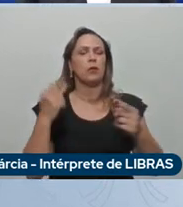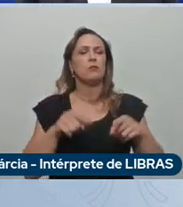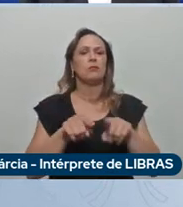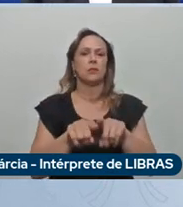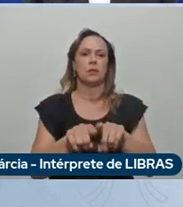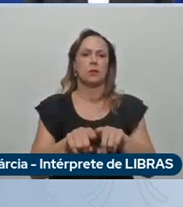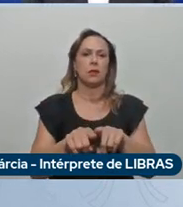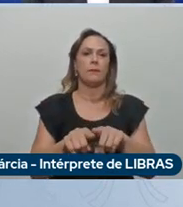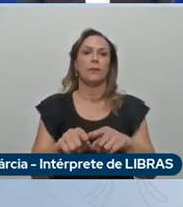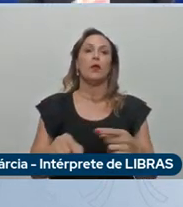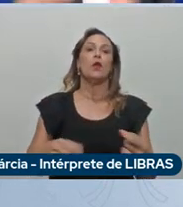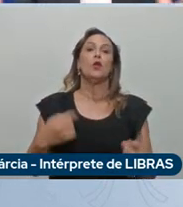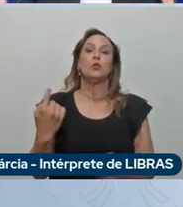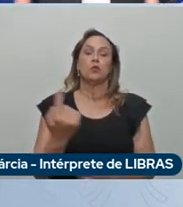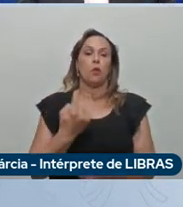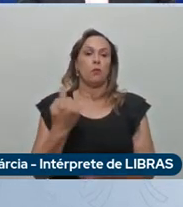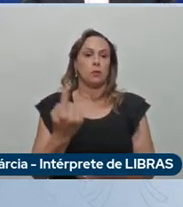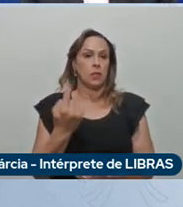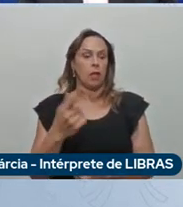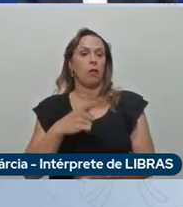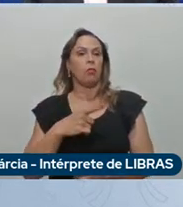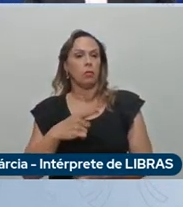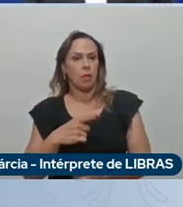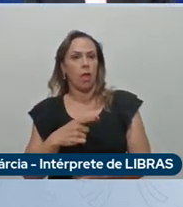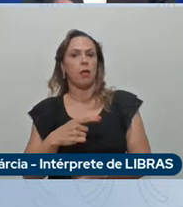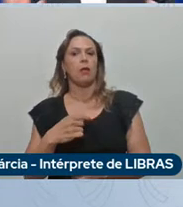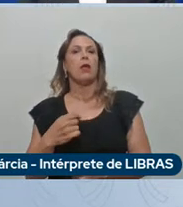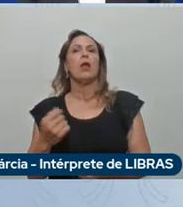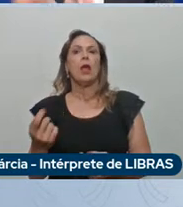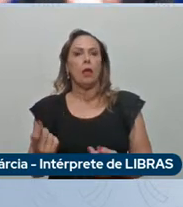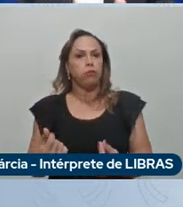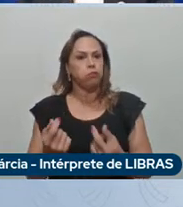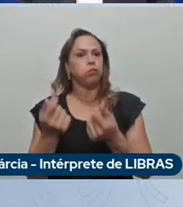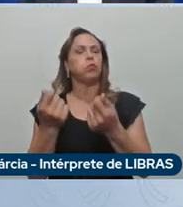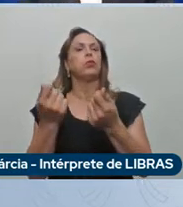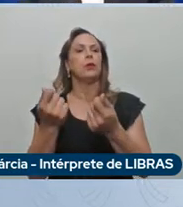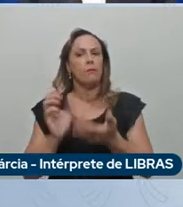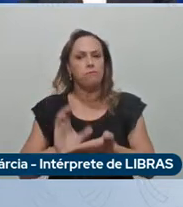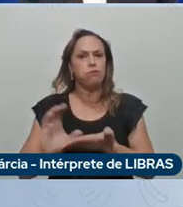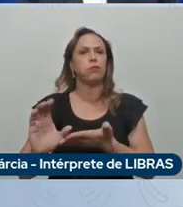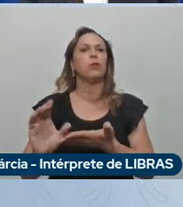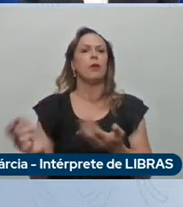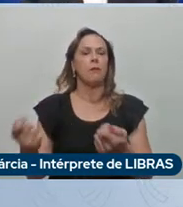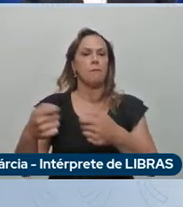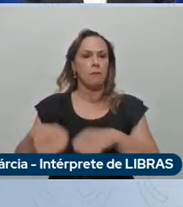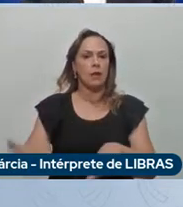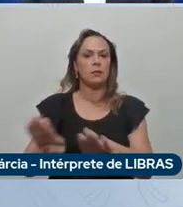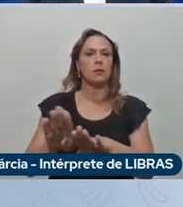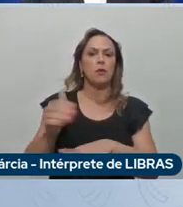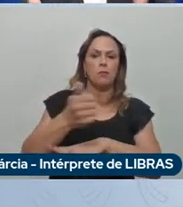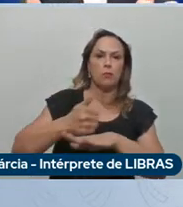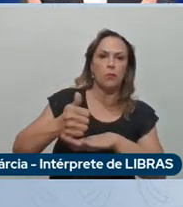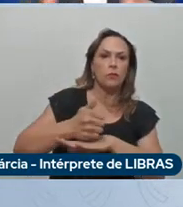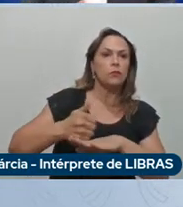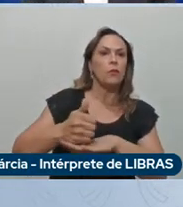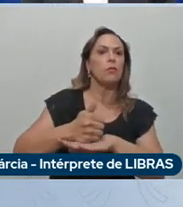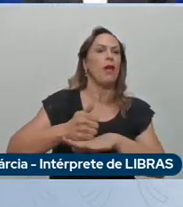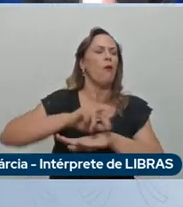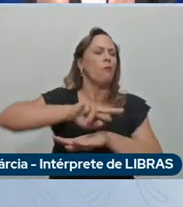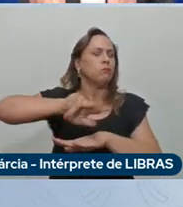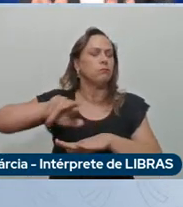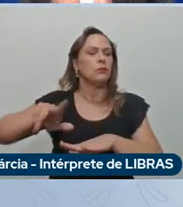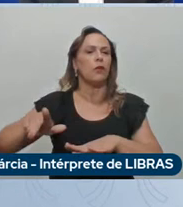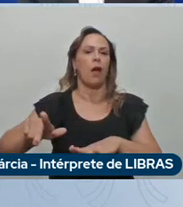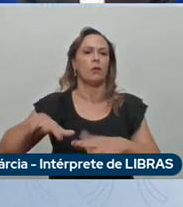recursos financeiros temos espetaculares engenheiros car designers e profissionais do mundo automotivo mas precisamos de